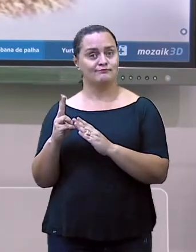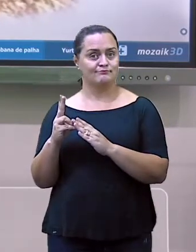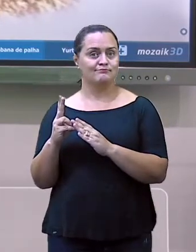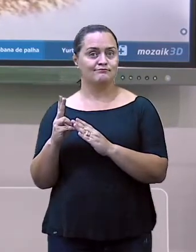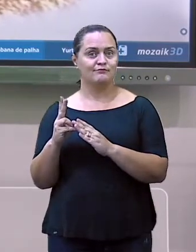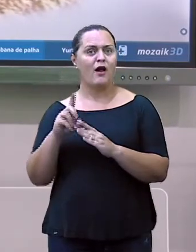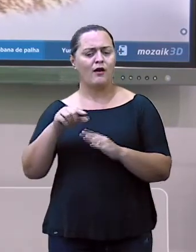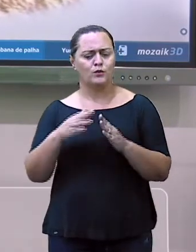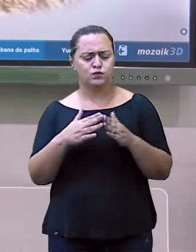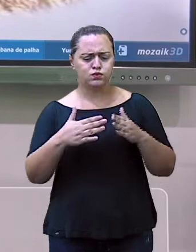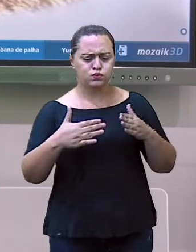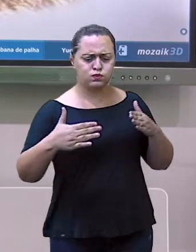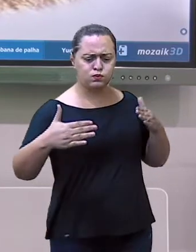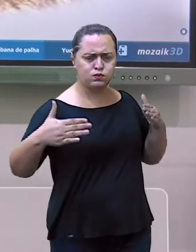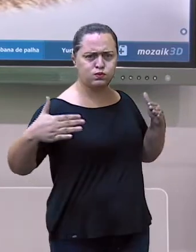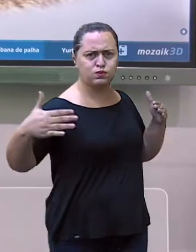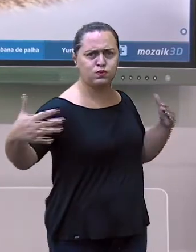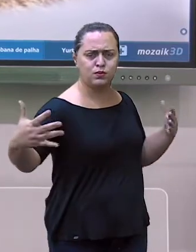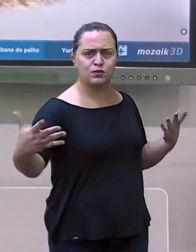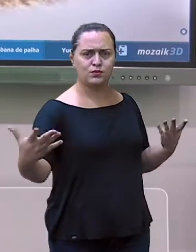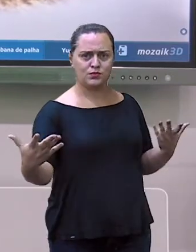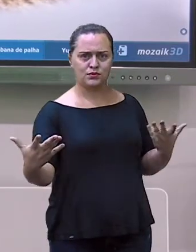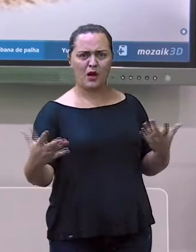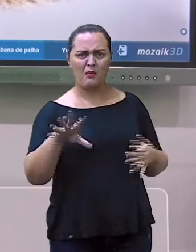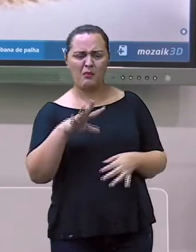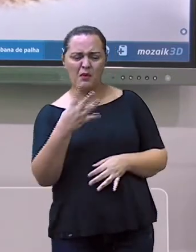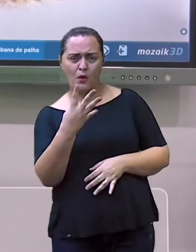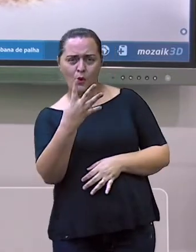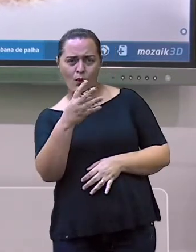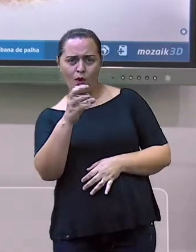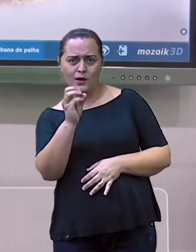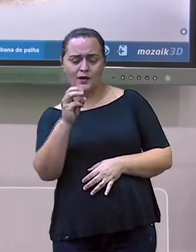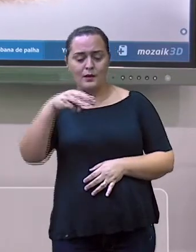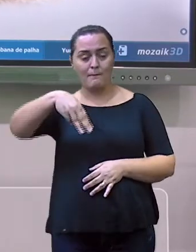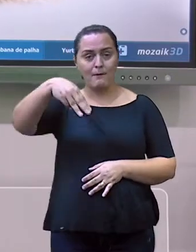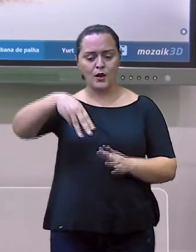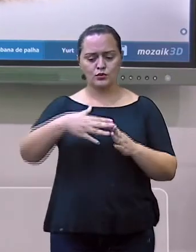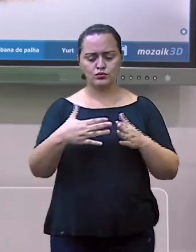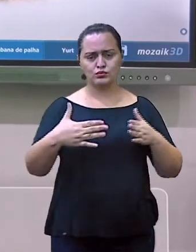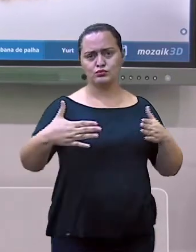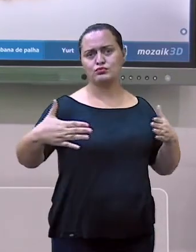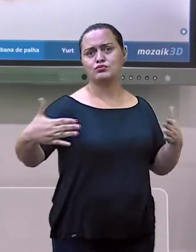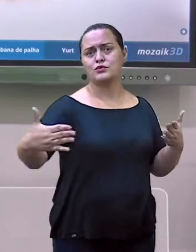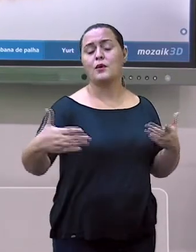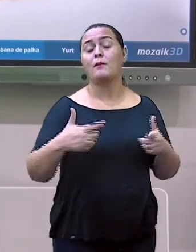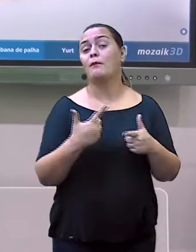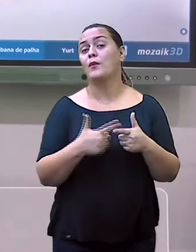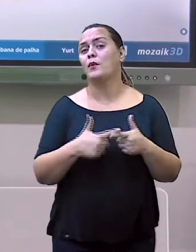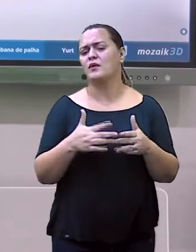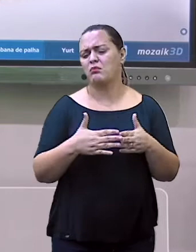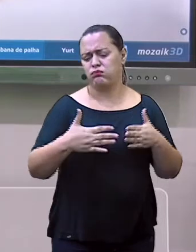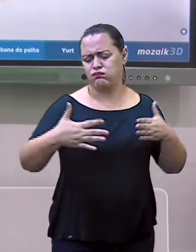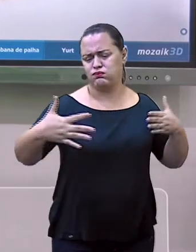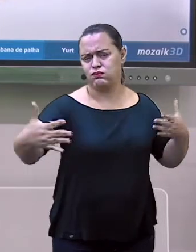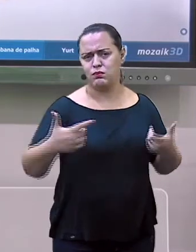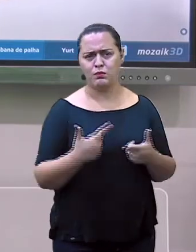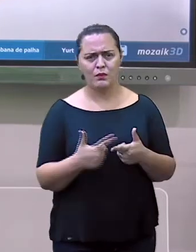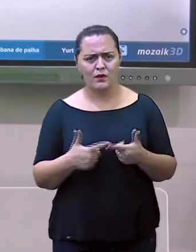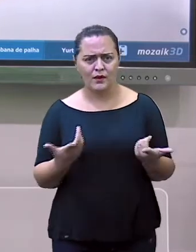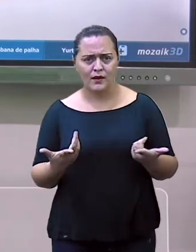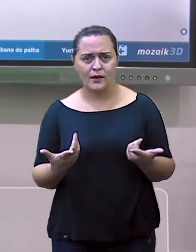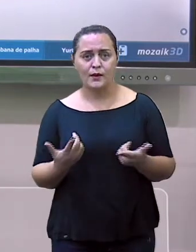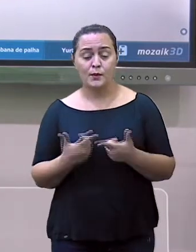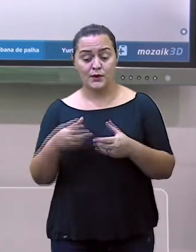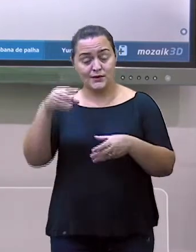40 metros de comprimento. Seu tamanho é justificado, pois várias famílias de índios habitam